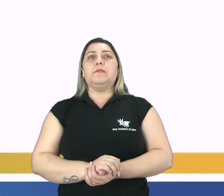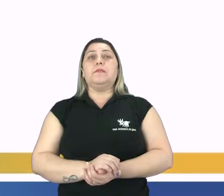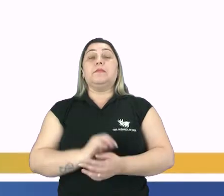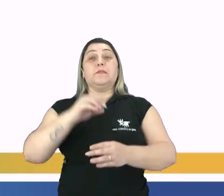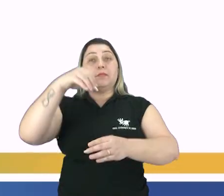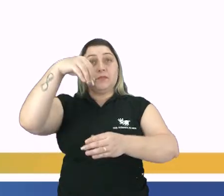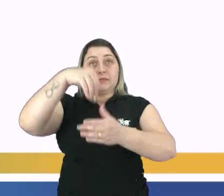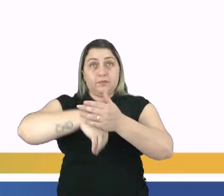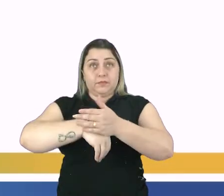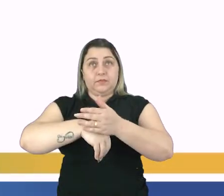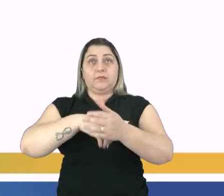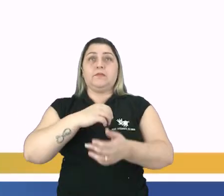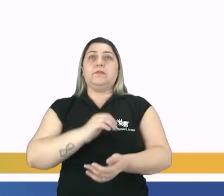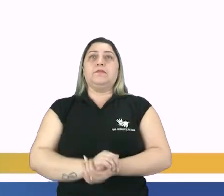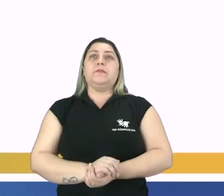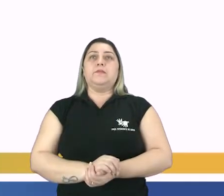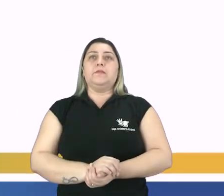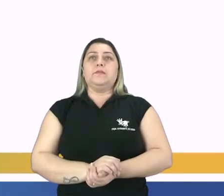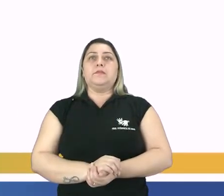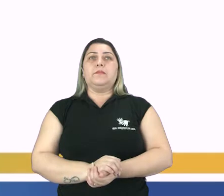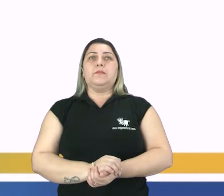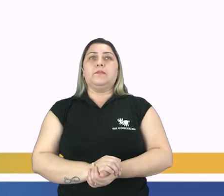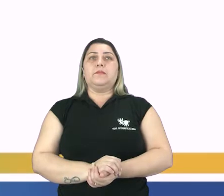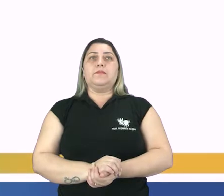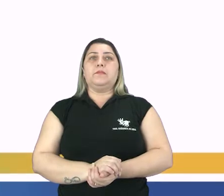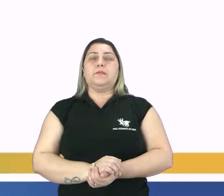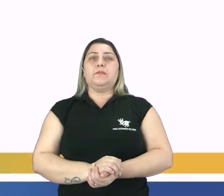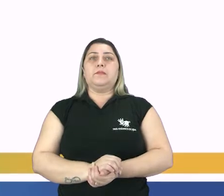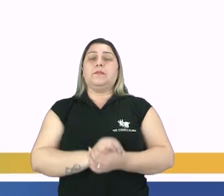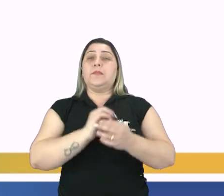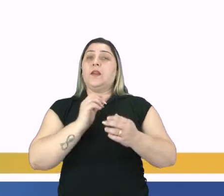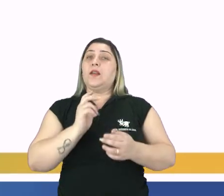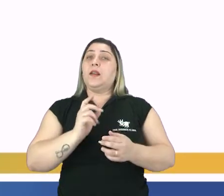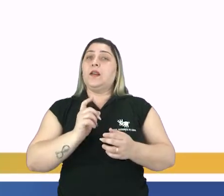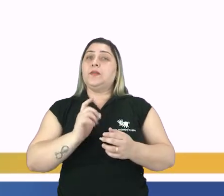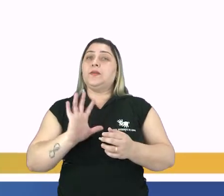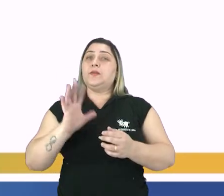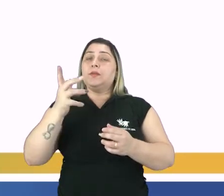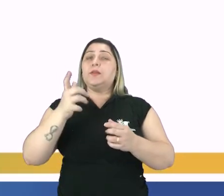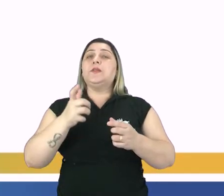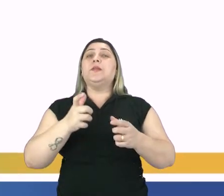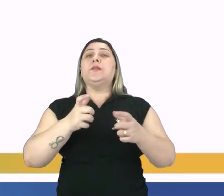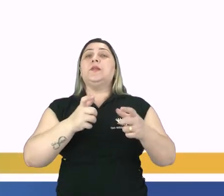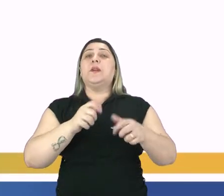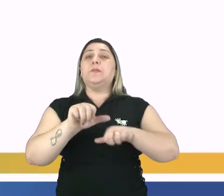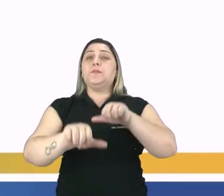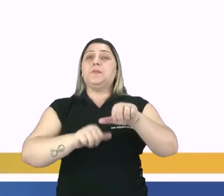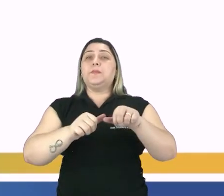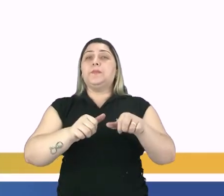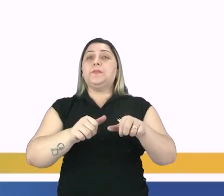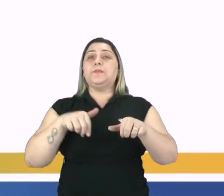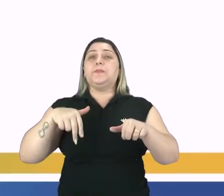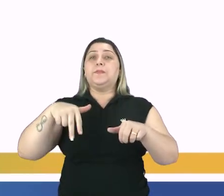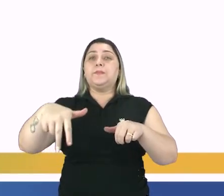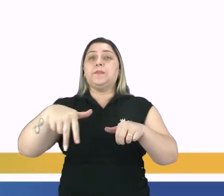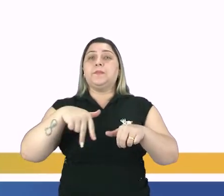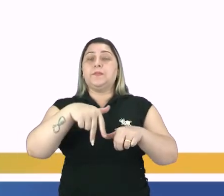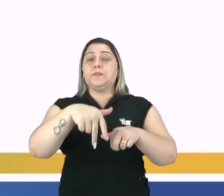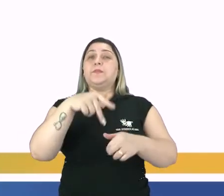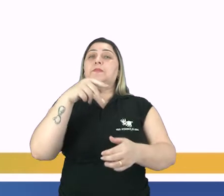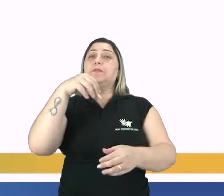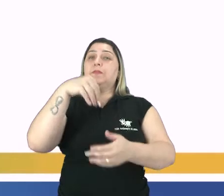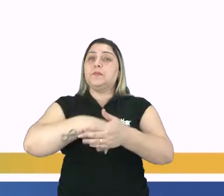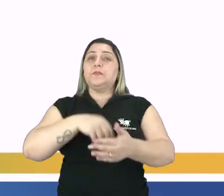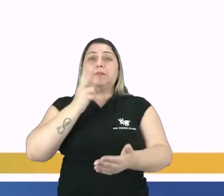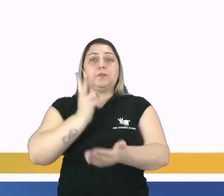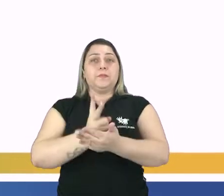interna. Vamos ver a definição de migração interna. Corresponde ao deslocamento de pessoas dentro de um